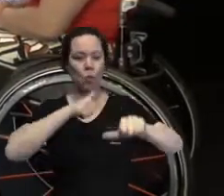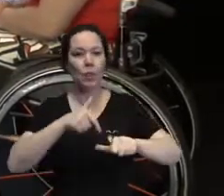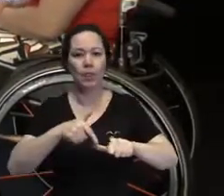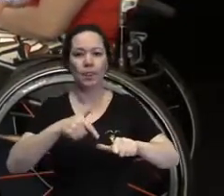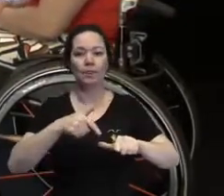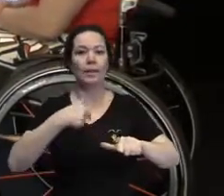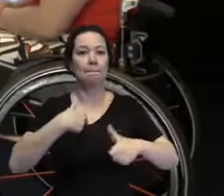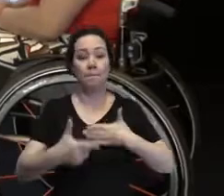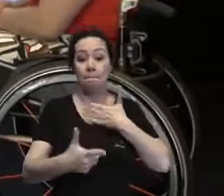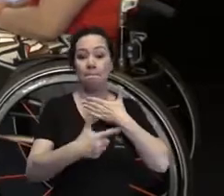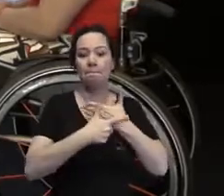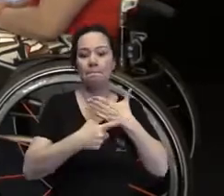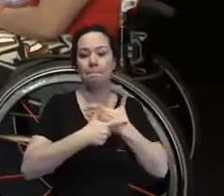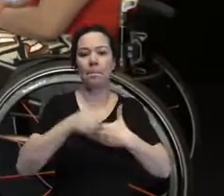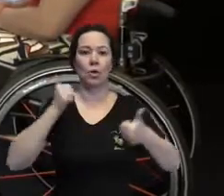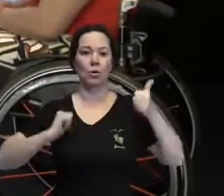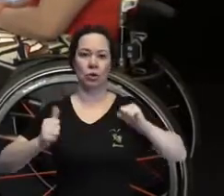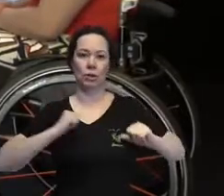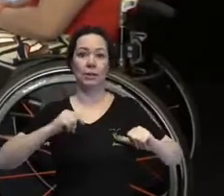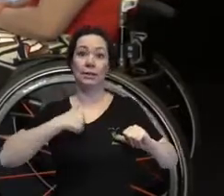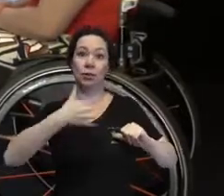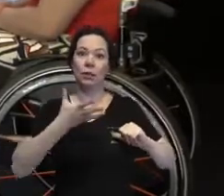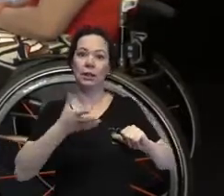atriz e me mostrar como pessoa.